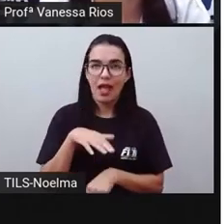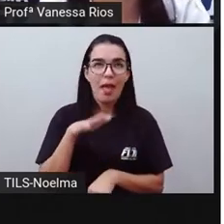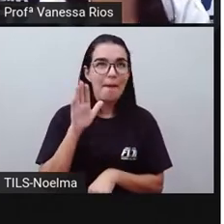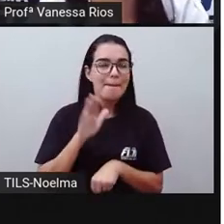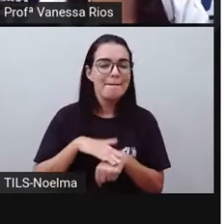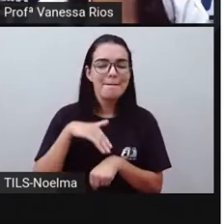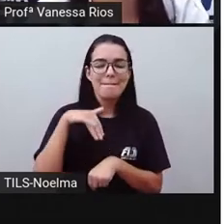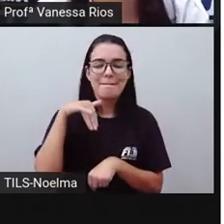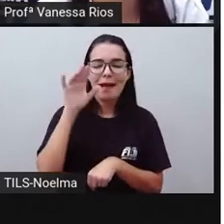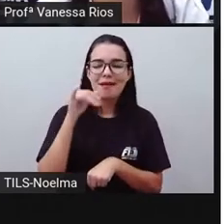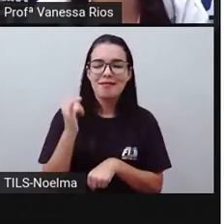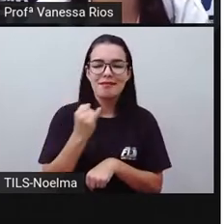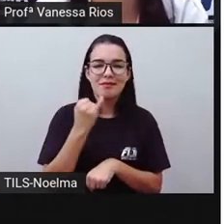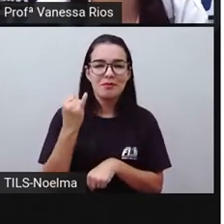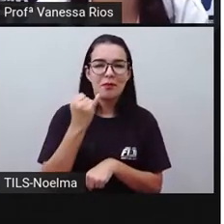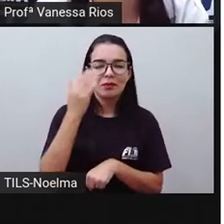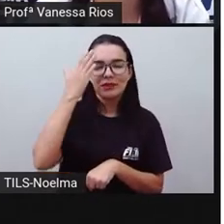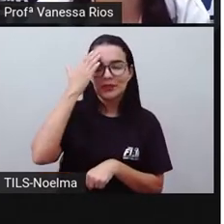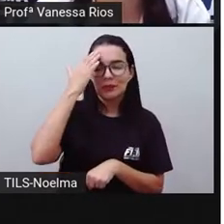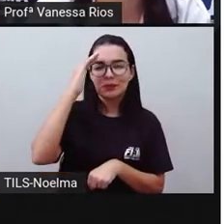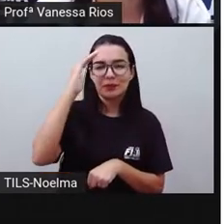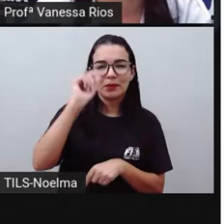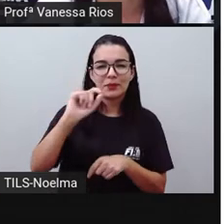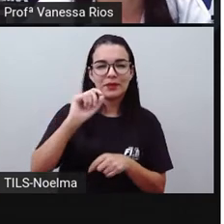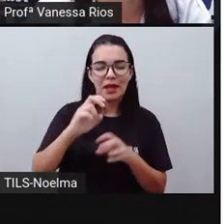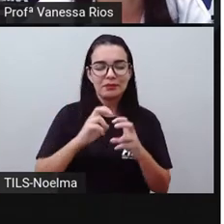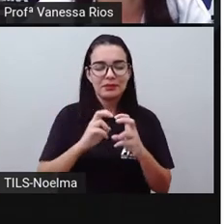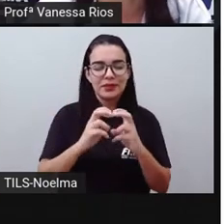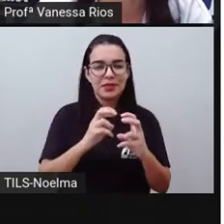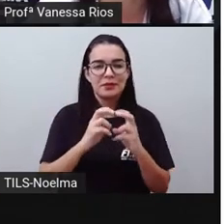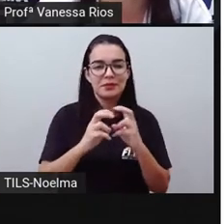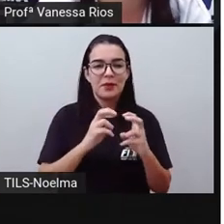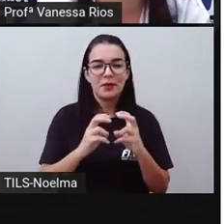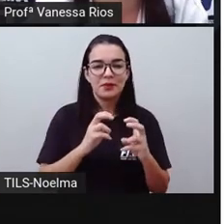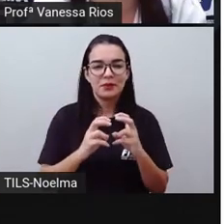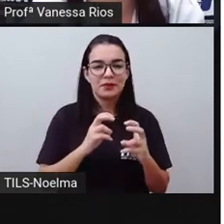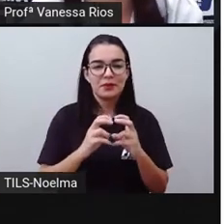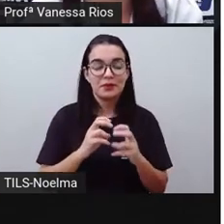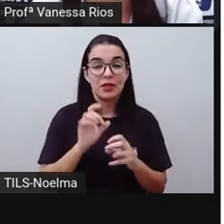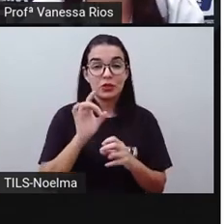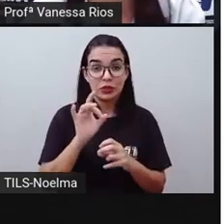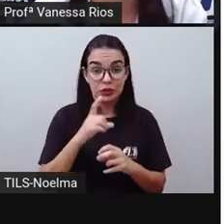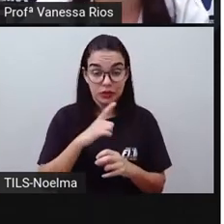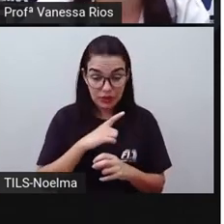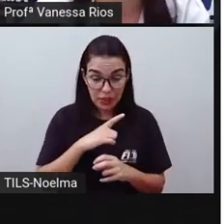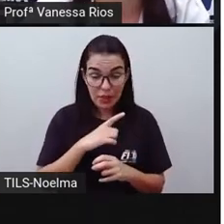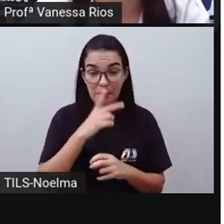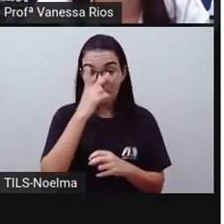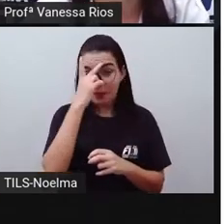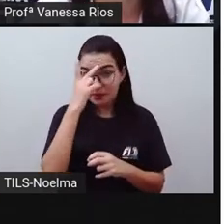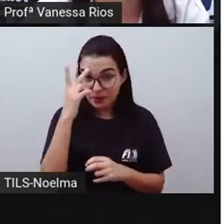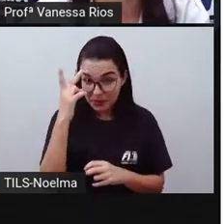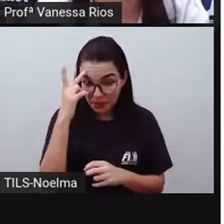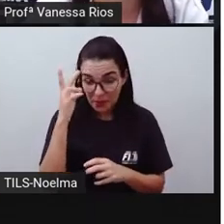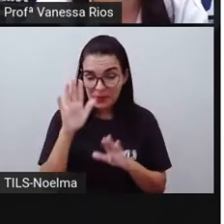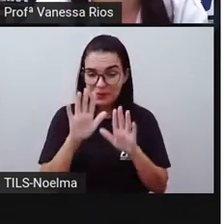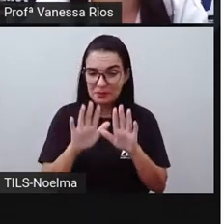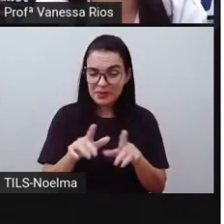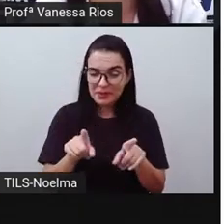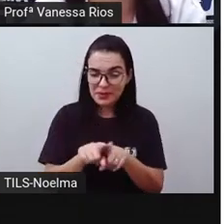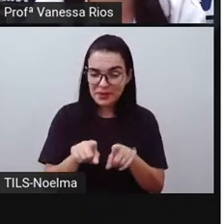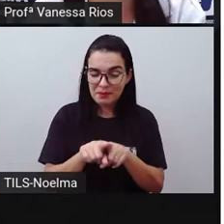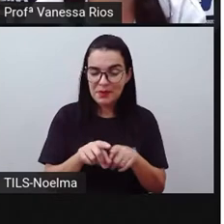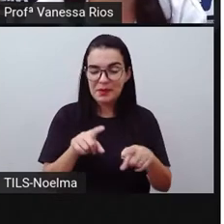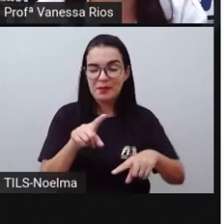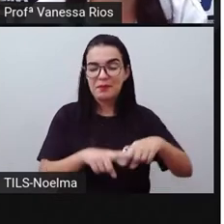destaca como um dos principais meios de transporte, não só de pessoas, mas também de produtos, né,